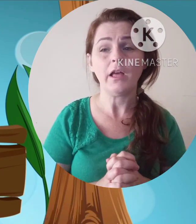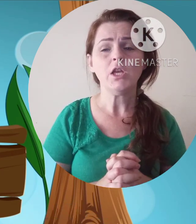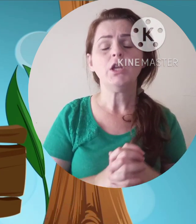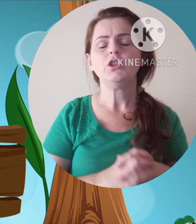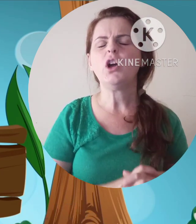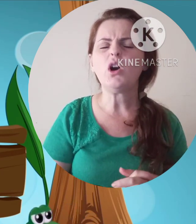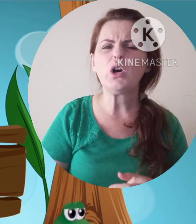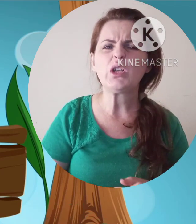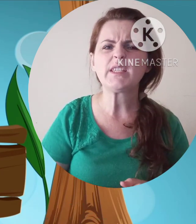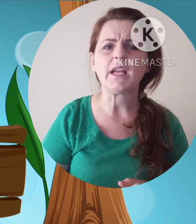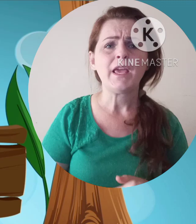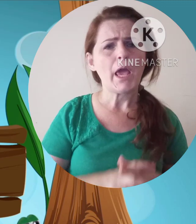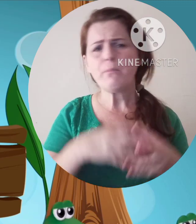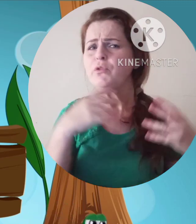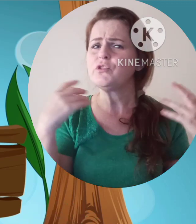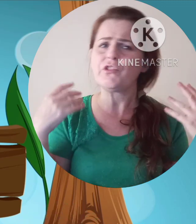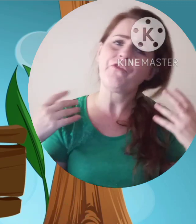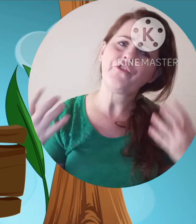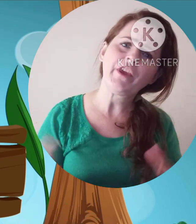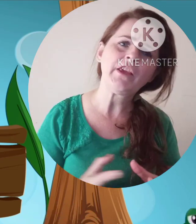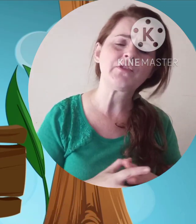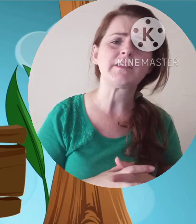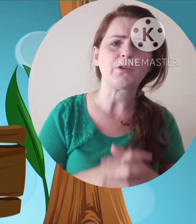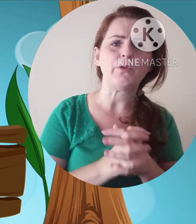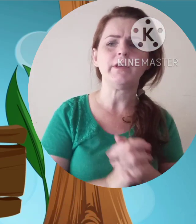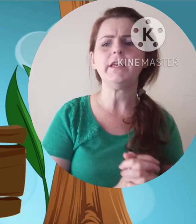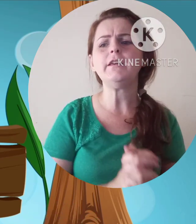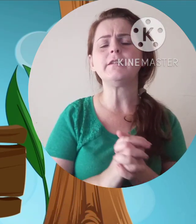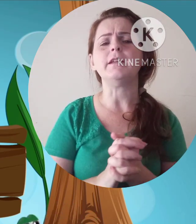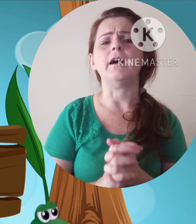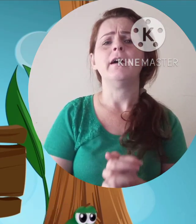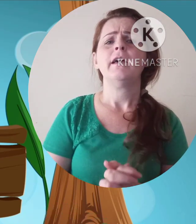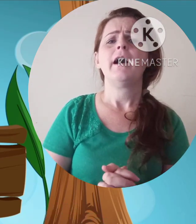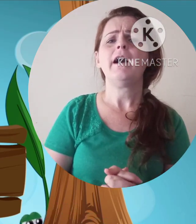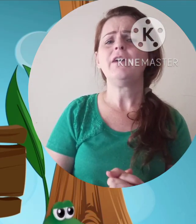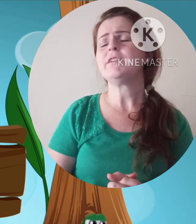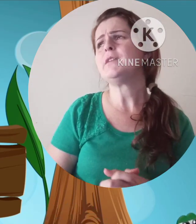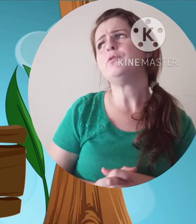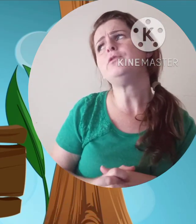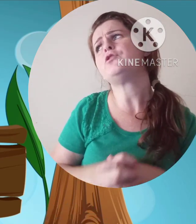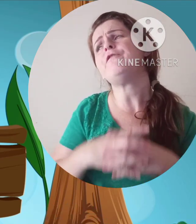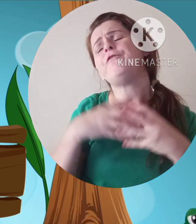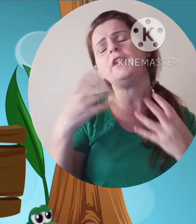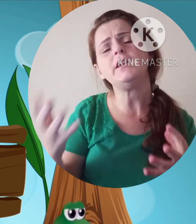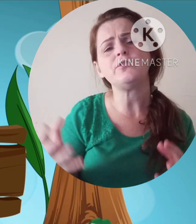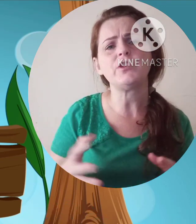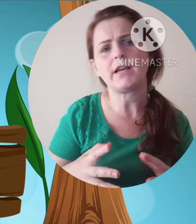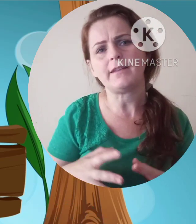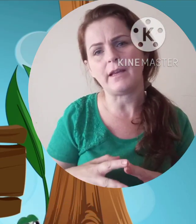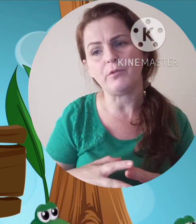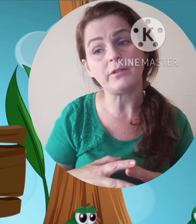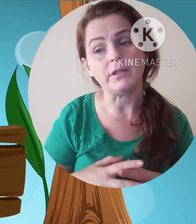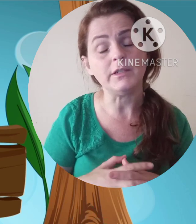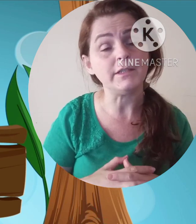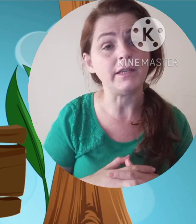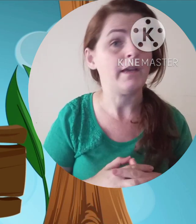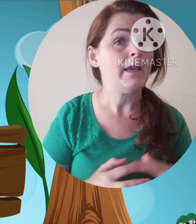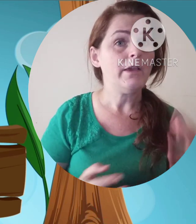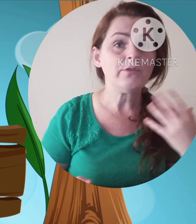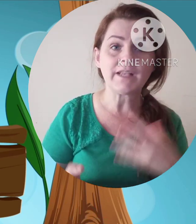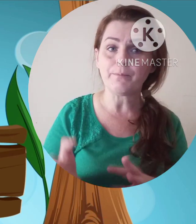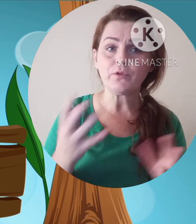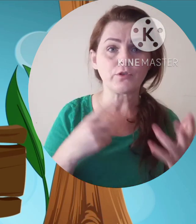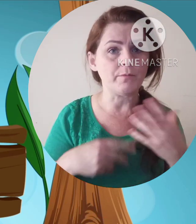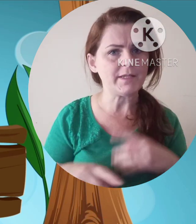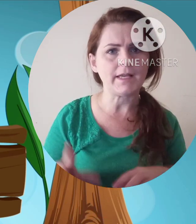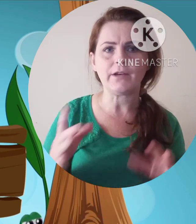a falar Nossa, é muito difícil essa corrida, vai ser muito difícil chegar até a montanha.